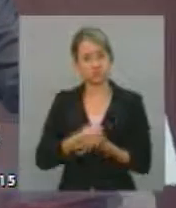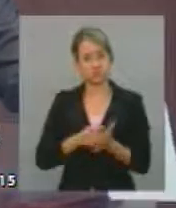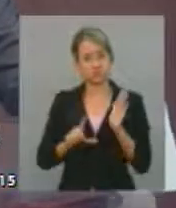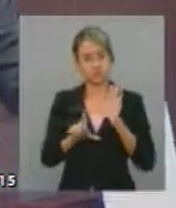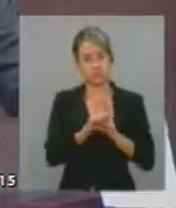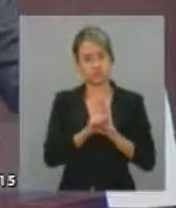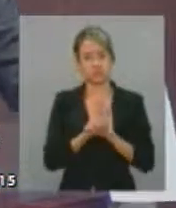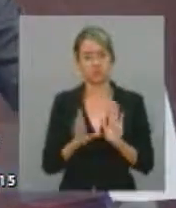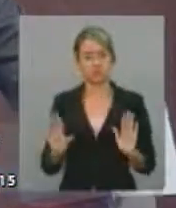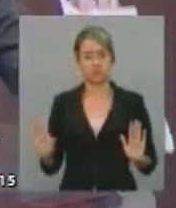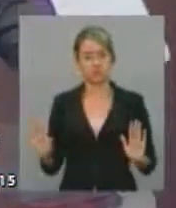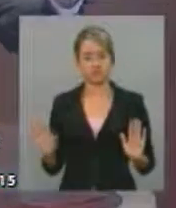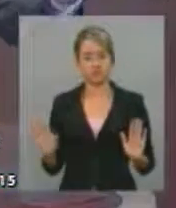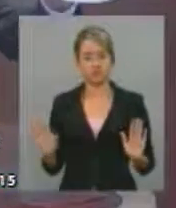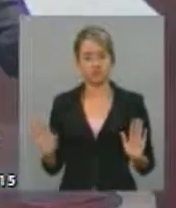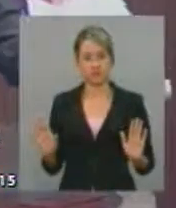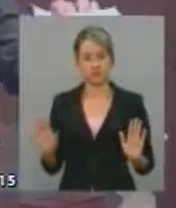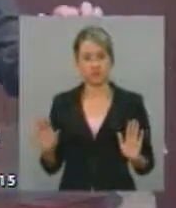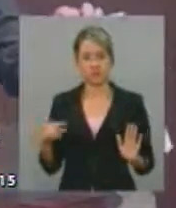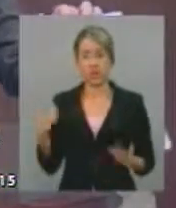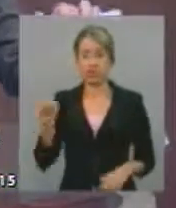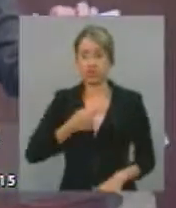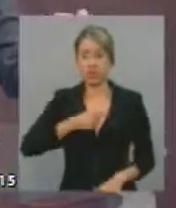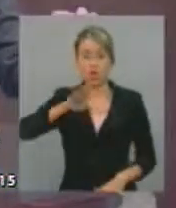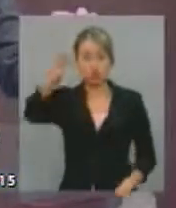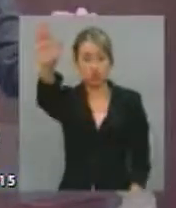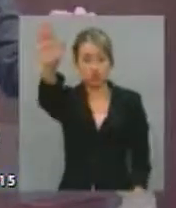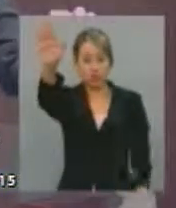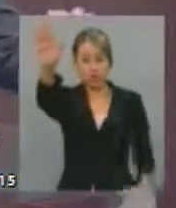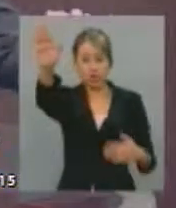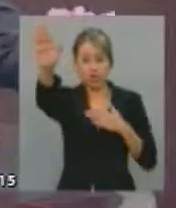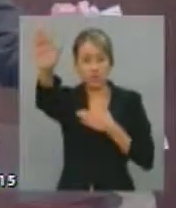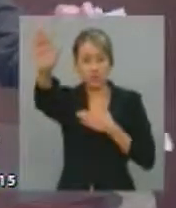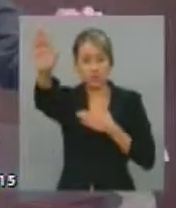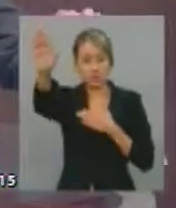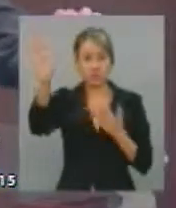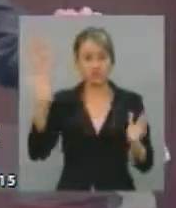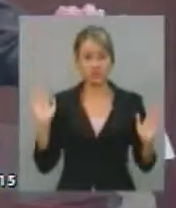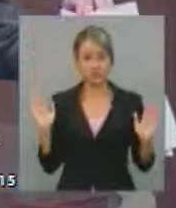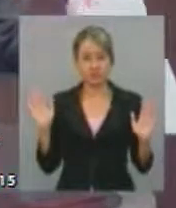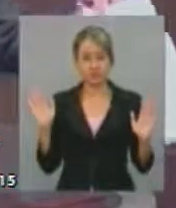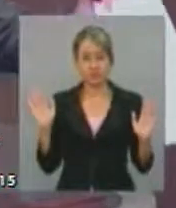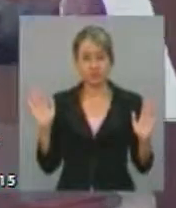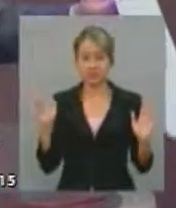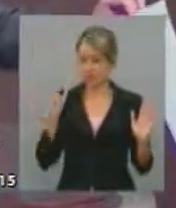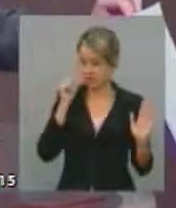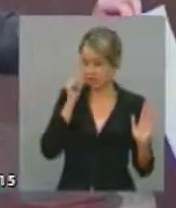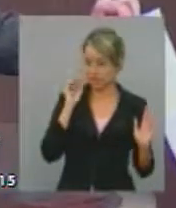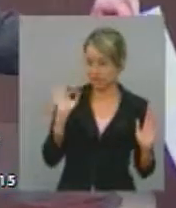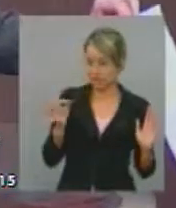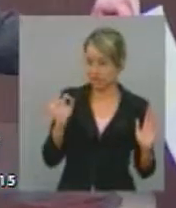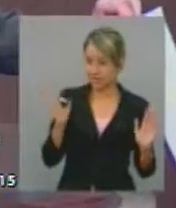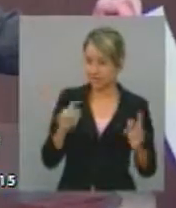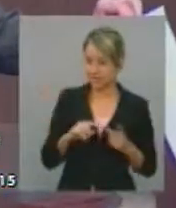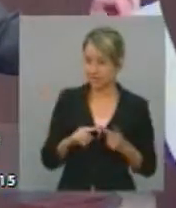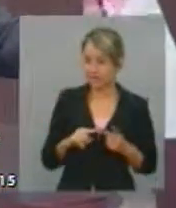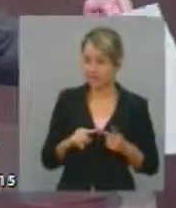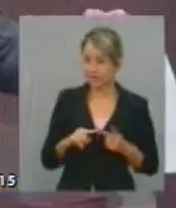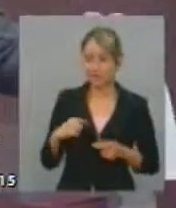o mandato que nós juramos, não é isso, deputado Heitor, está aí na sua bancada, que nós juramos